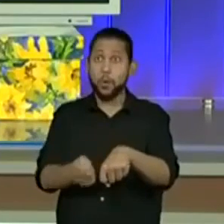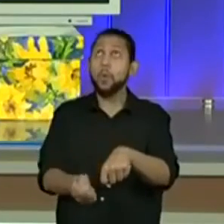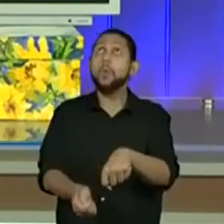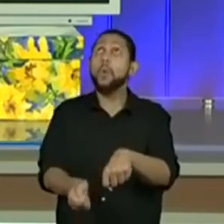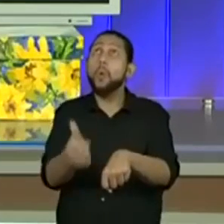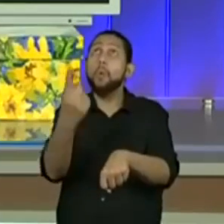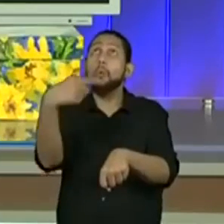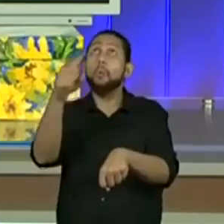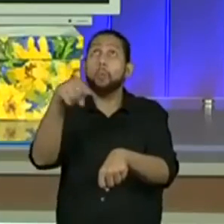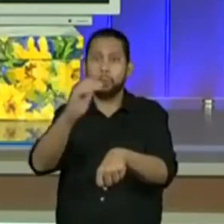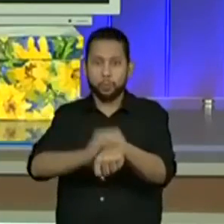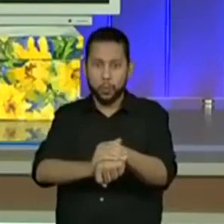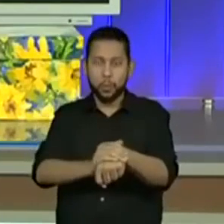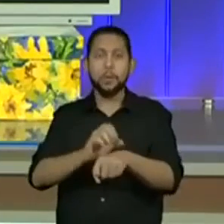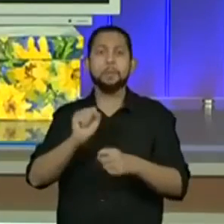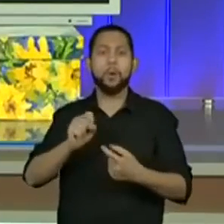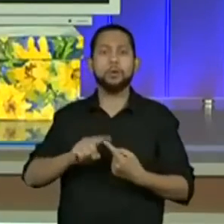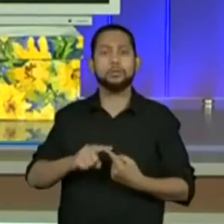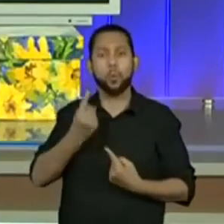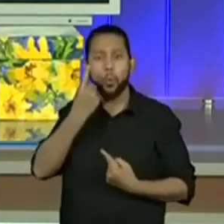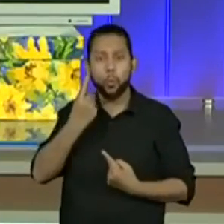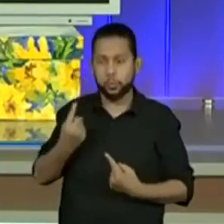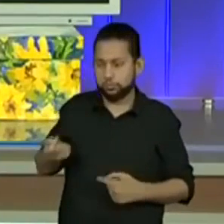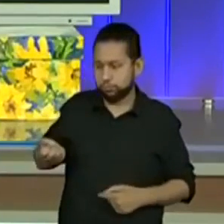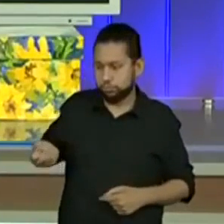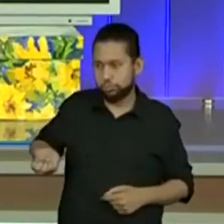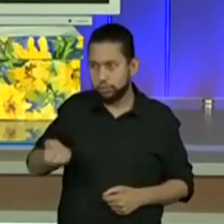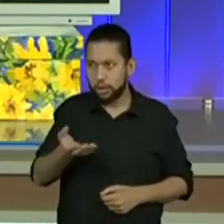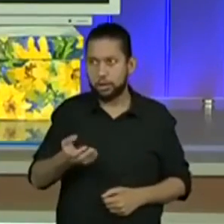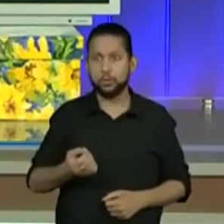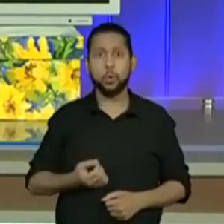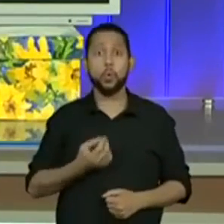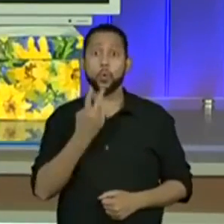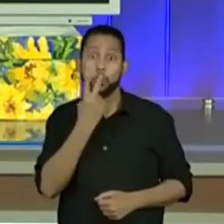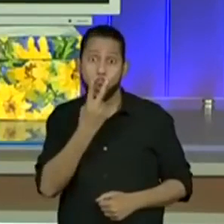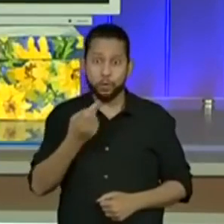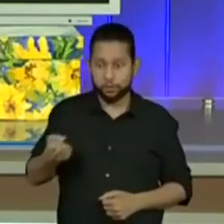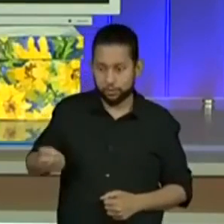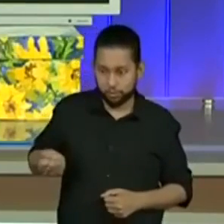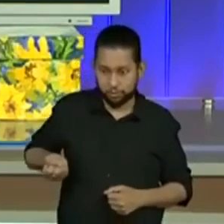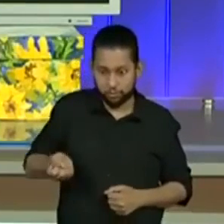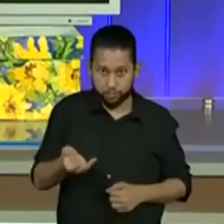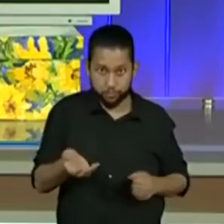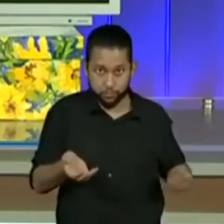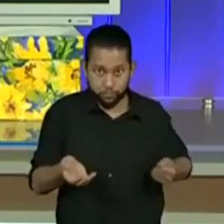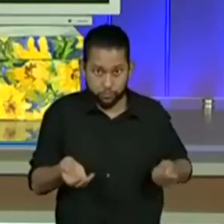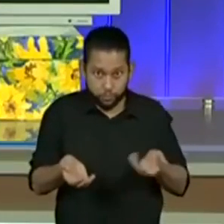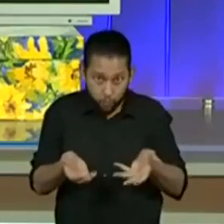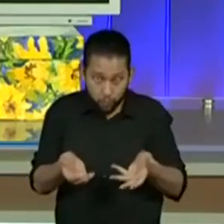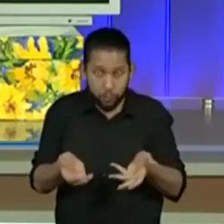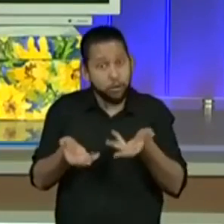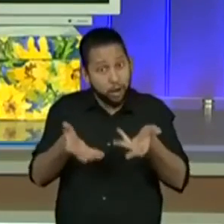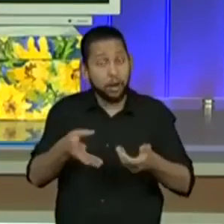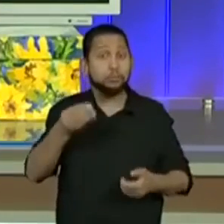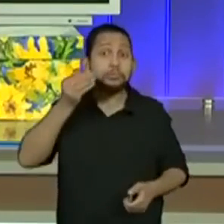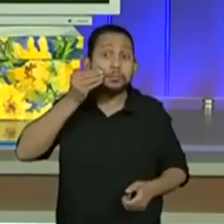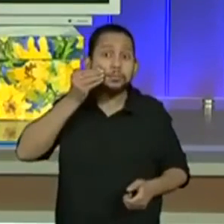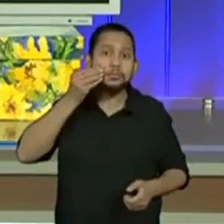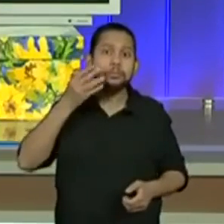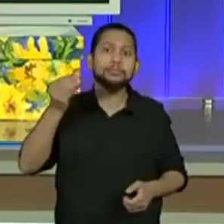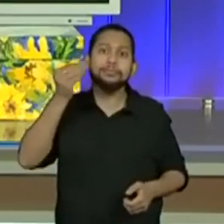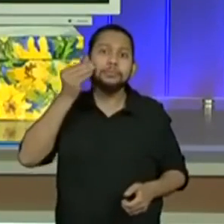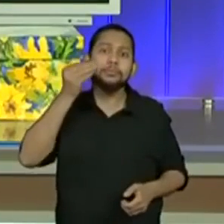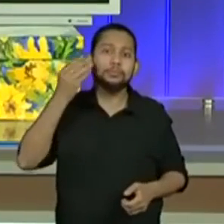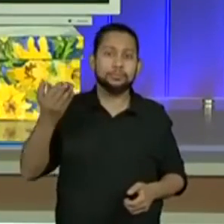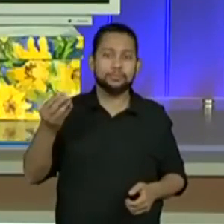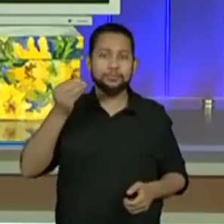ou ele é o jogo de dois dados. Então esse movimento é chamado de experimento, ok? Então o jogo da moeda é um